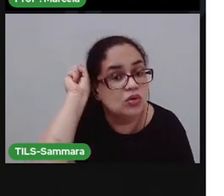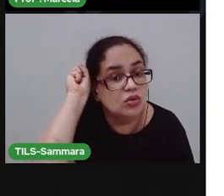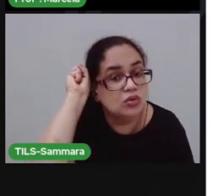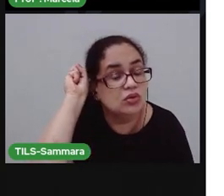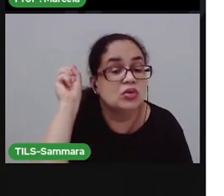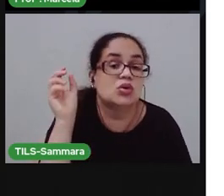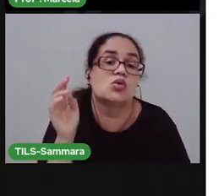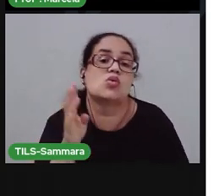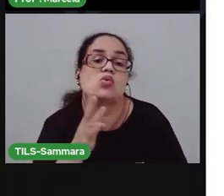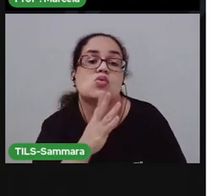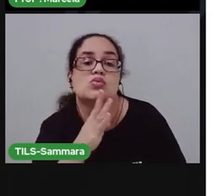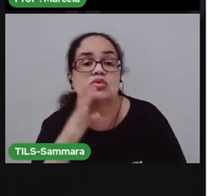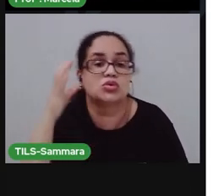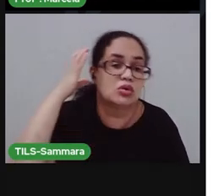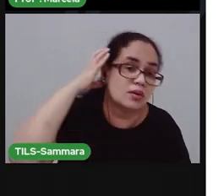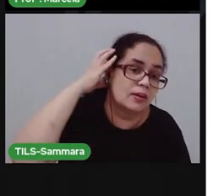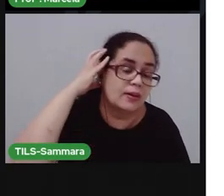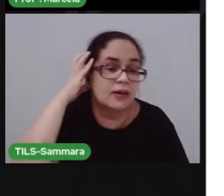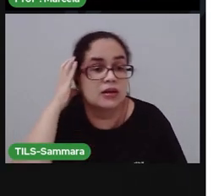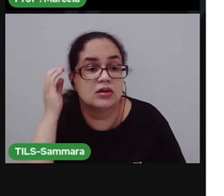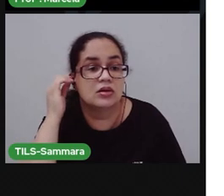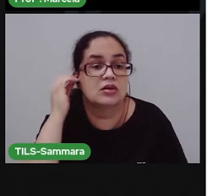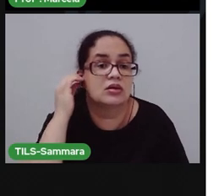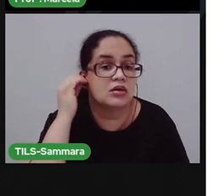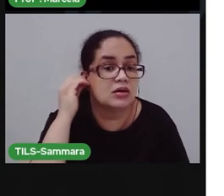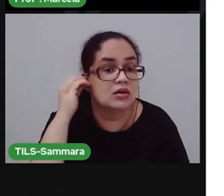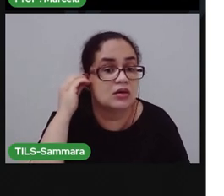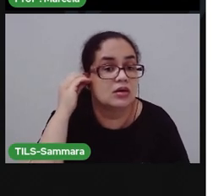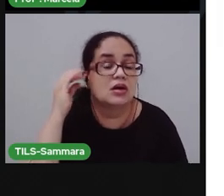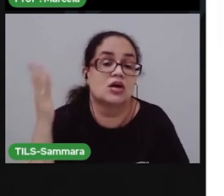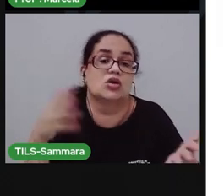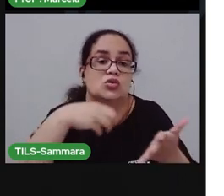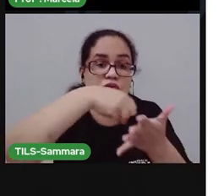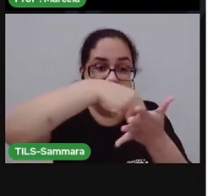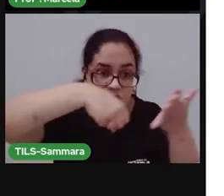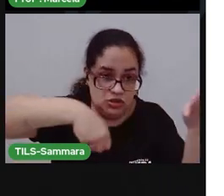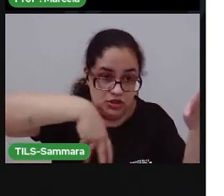reconheceu pelo som. Agora vamos fazer essa atividade.